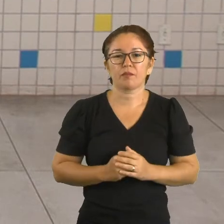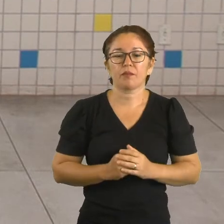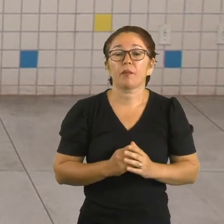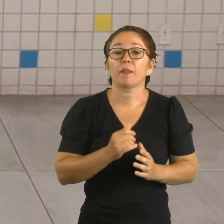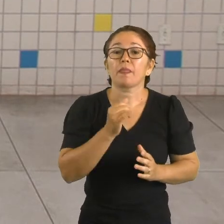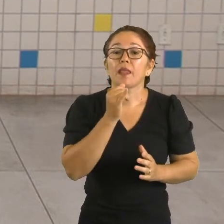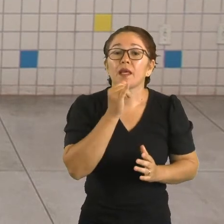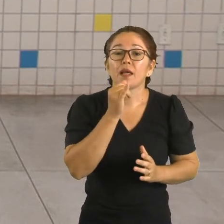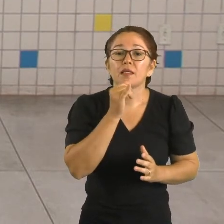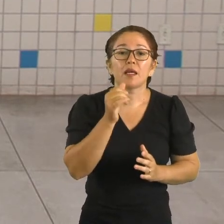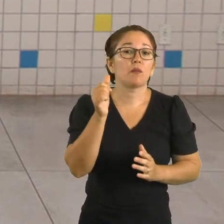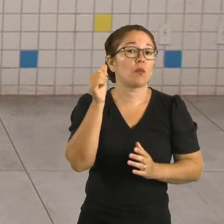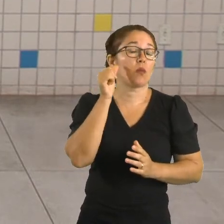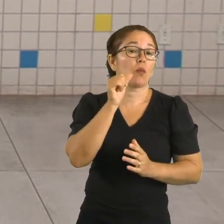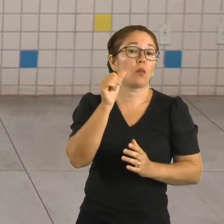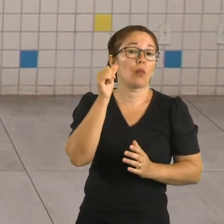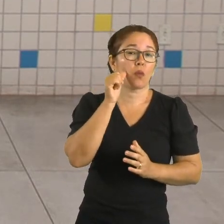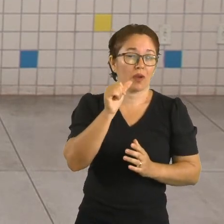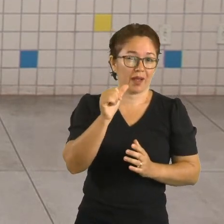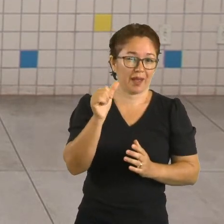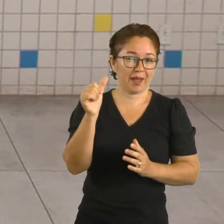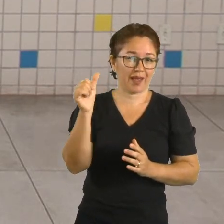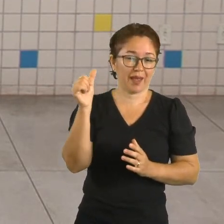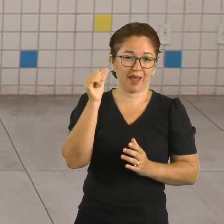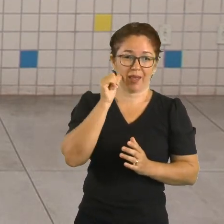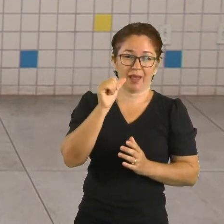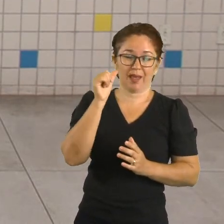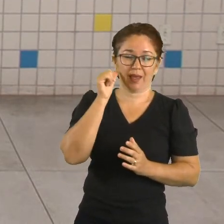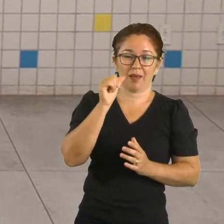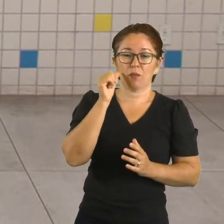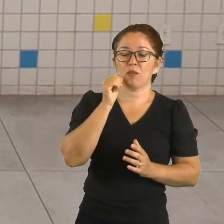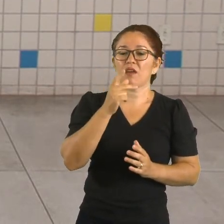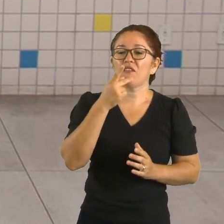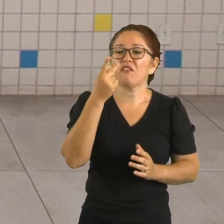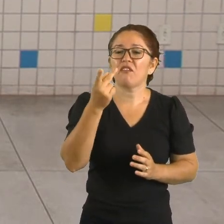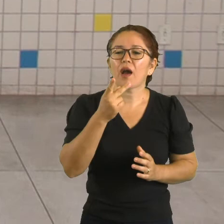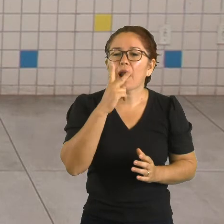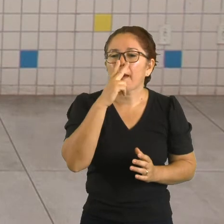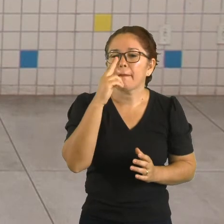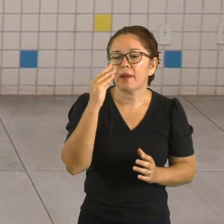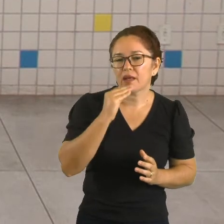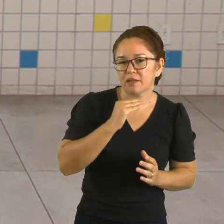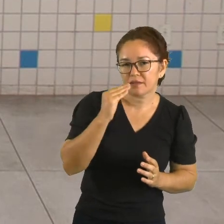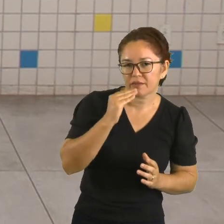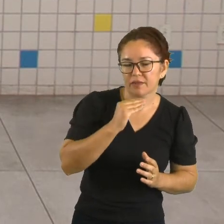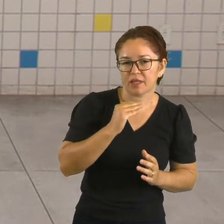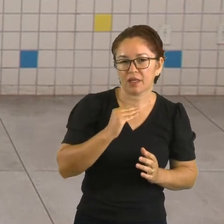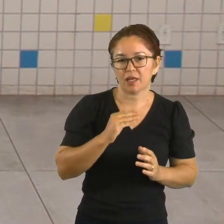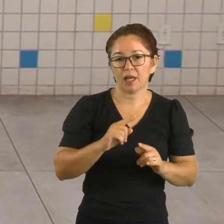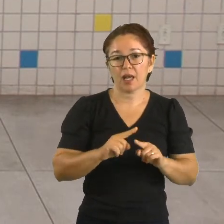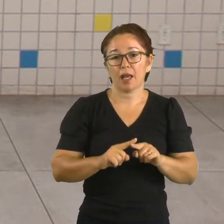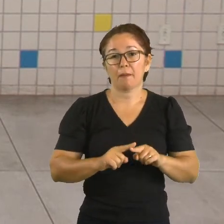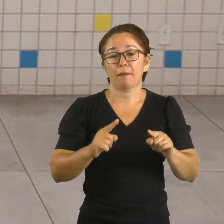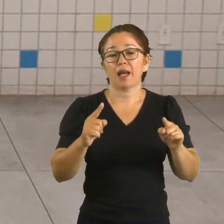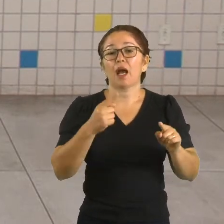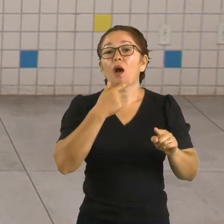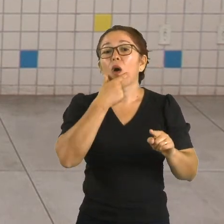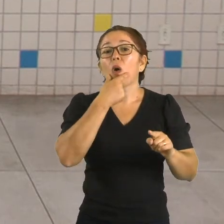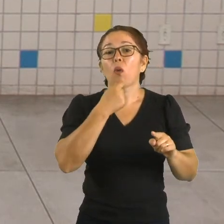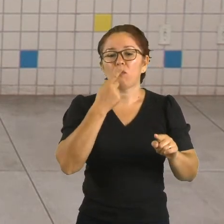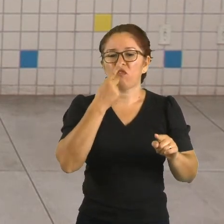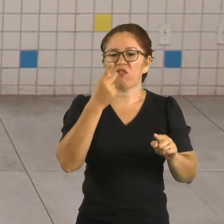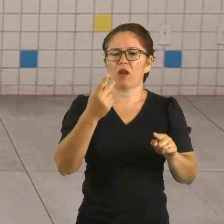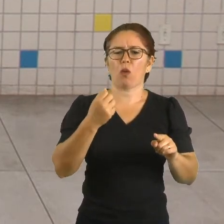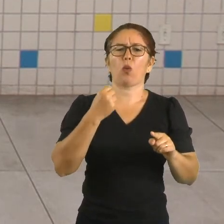mulheres. Por isso que a voz masculina é considerada como grave e a feminina como aguda, né? Que é aquela